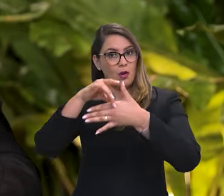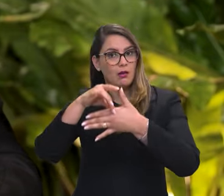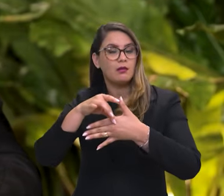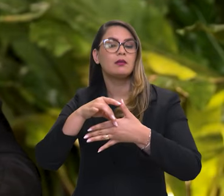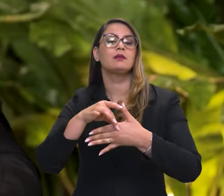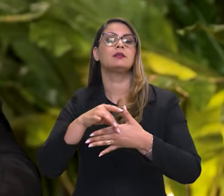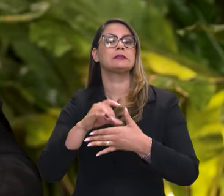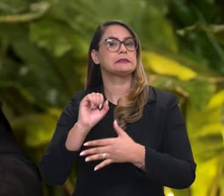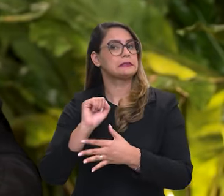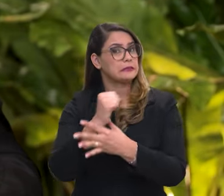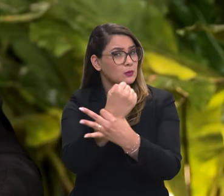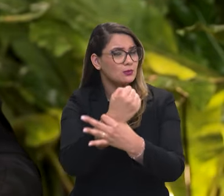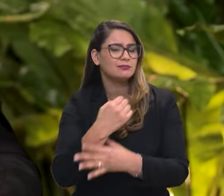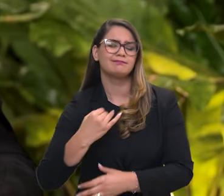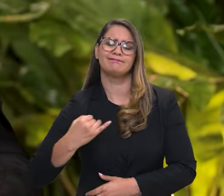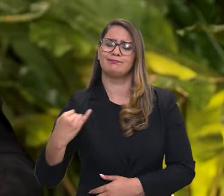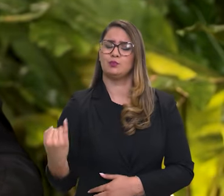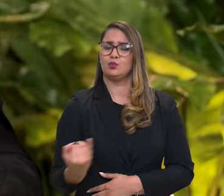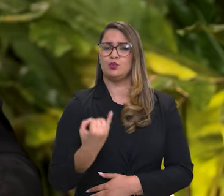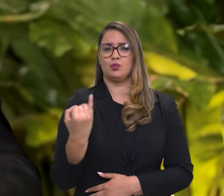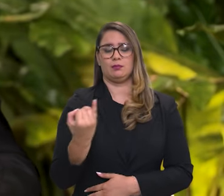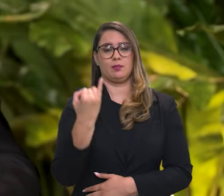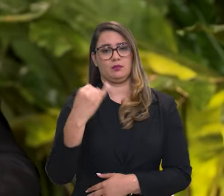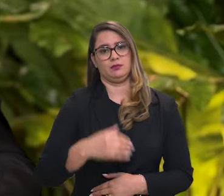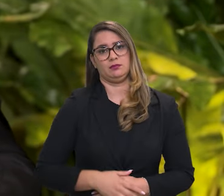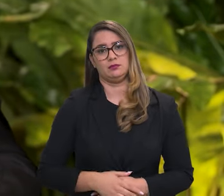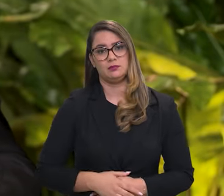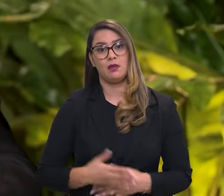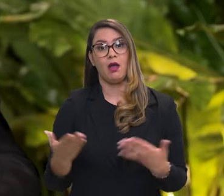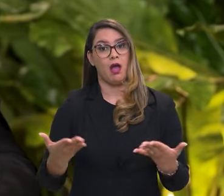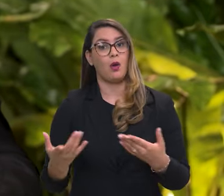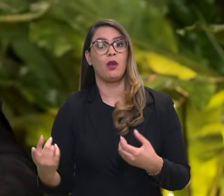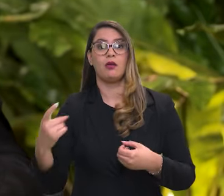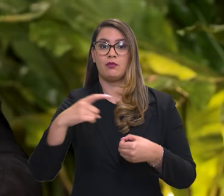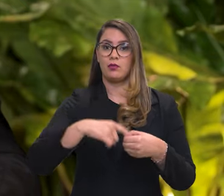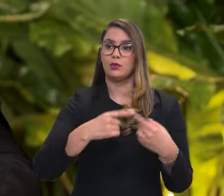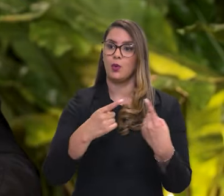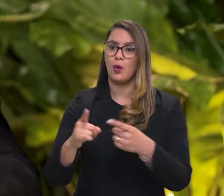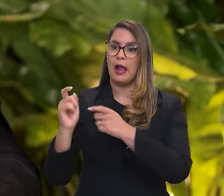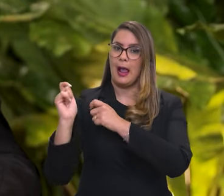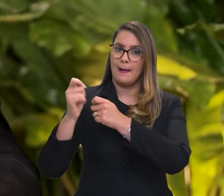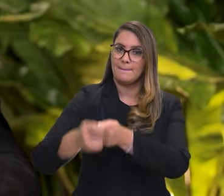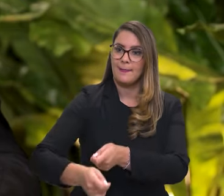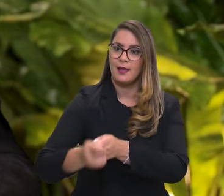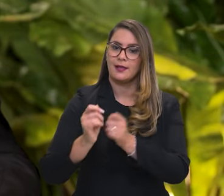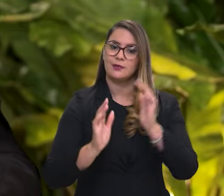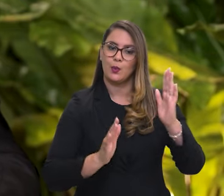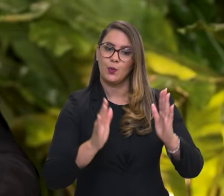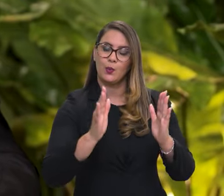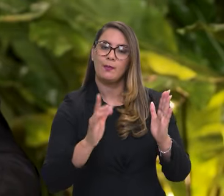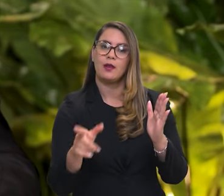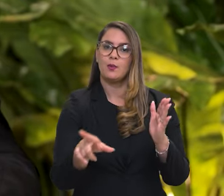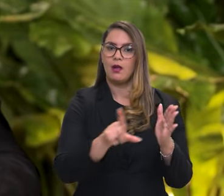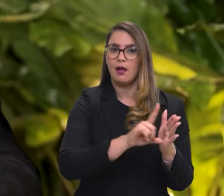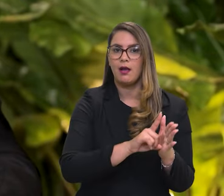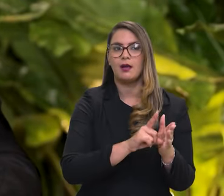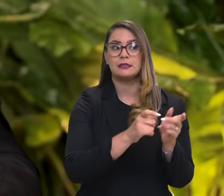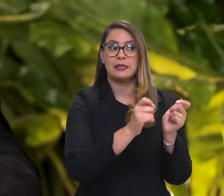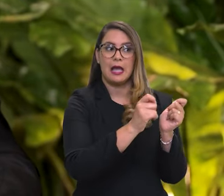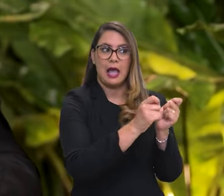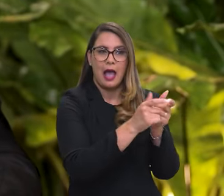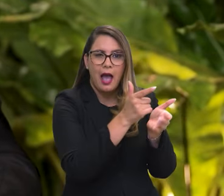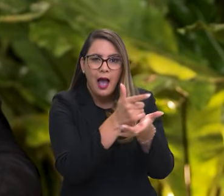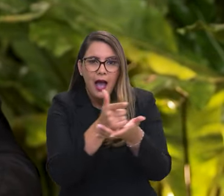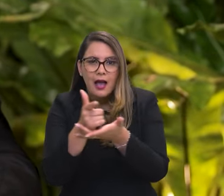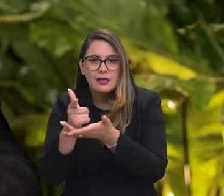essas autoridades de segurança é muito importante. Então, a gente tem retomado as ações de combate à pesca predatória, à caça